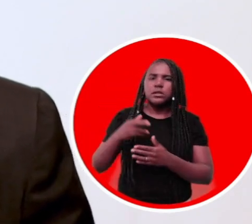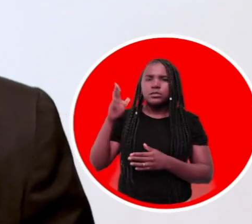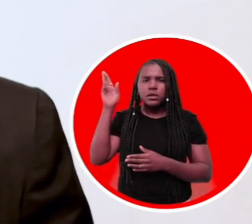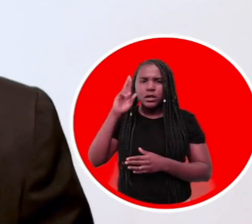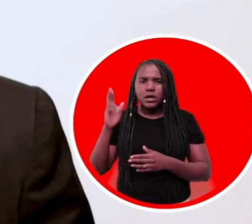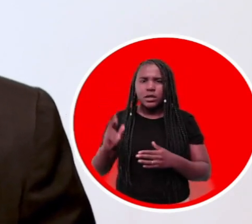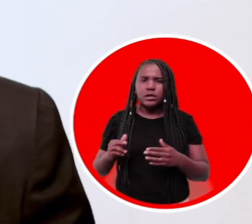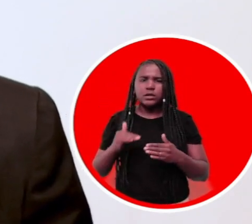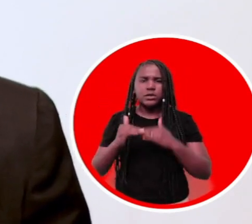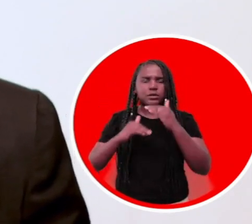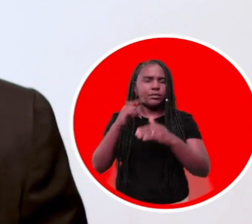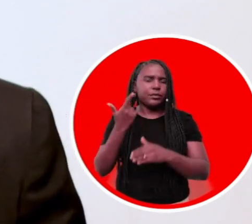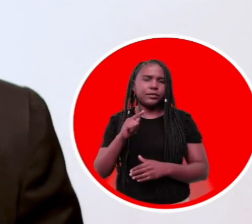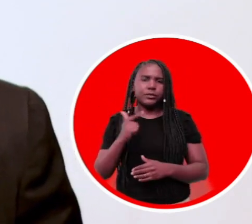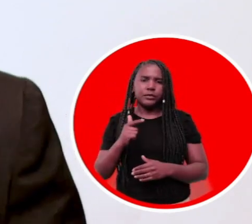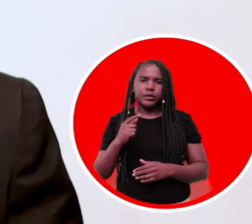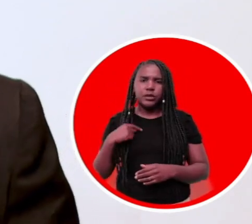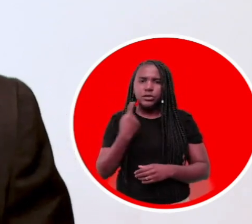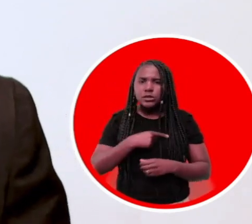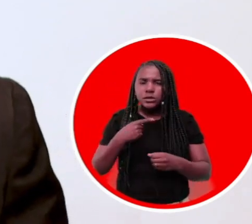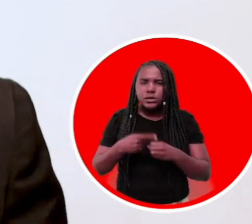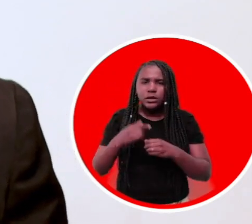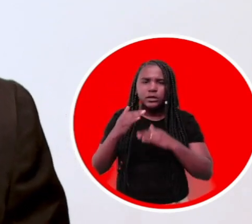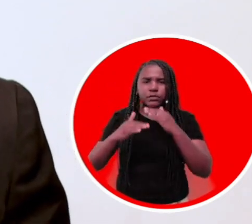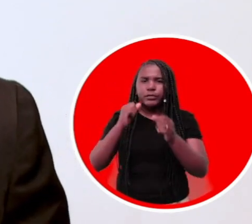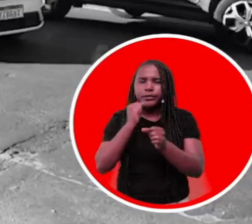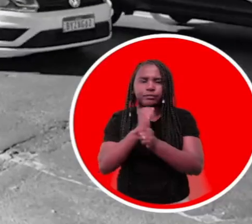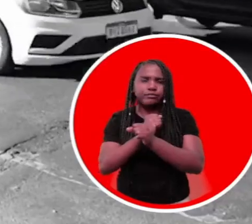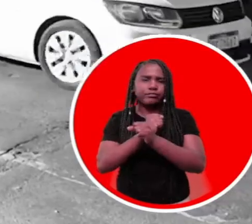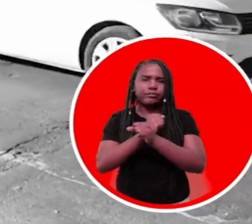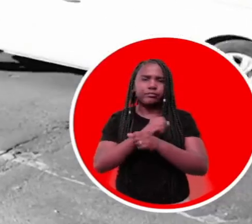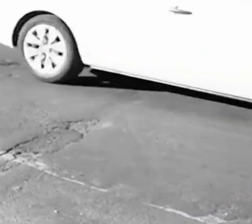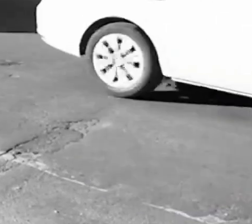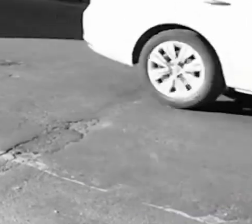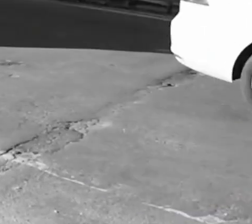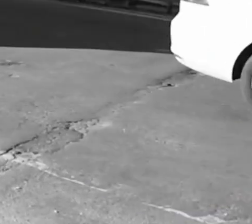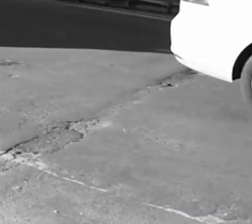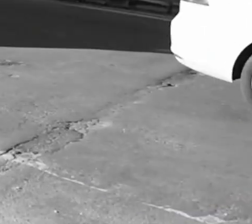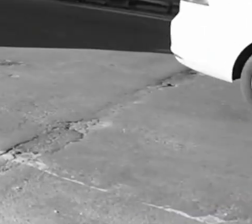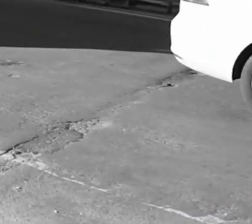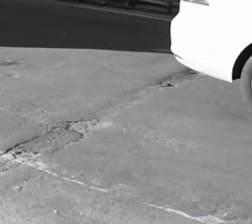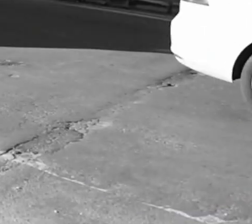há pelo menos oito anos sem crescer. Nossa cidade parou no tempo.